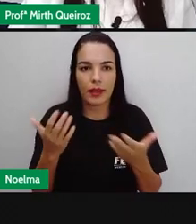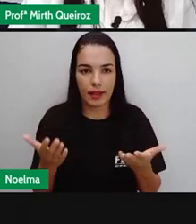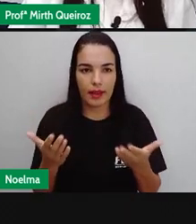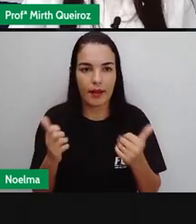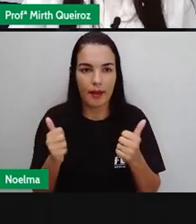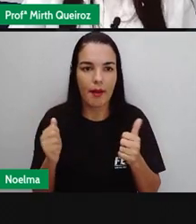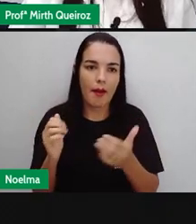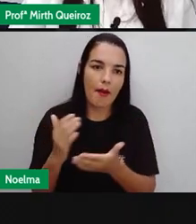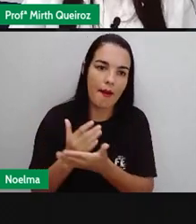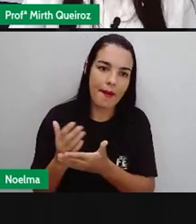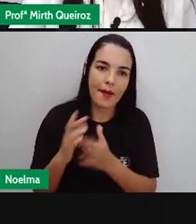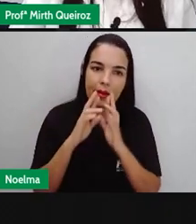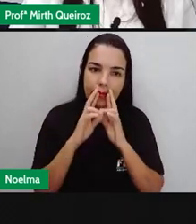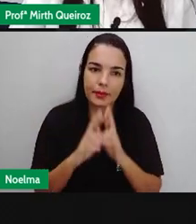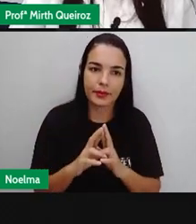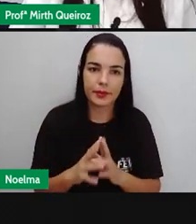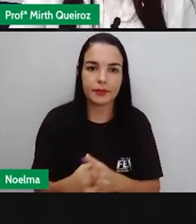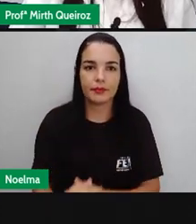aqui, certo?